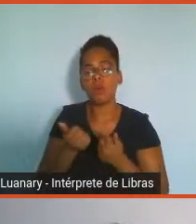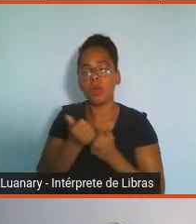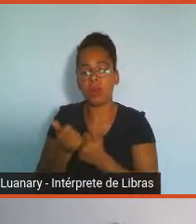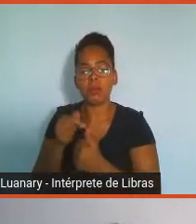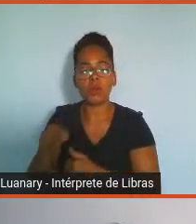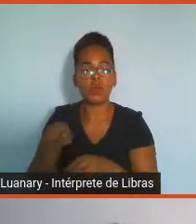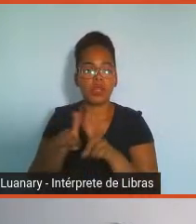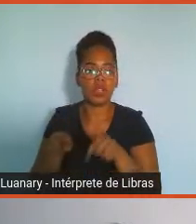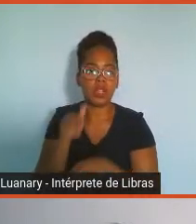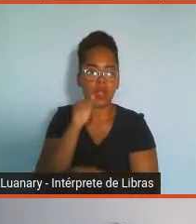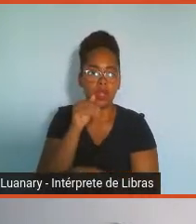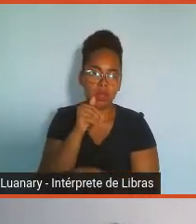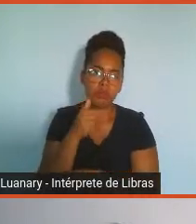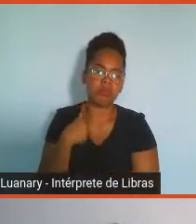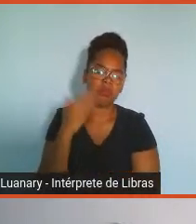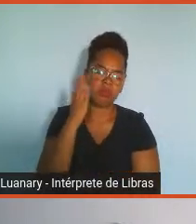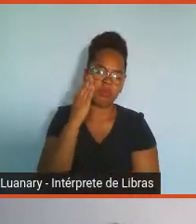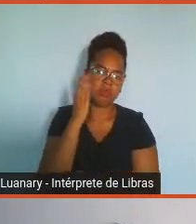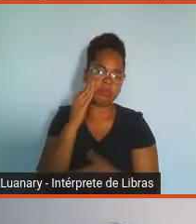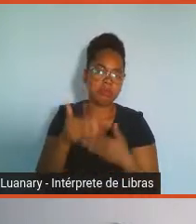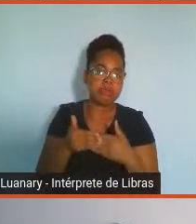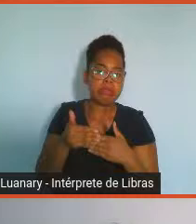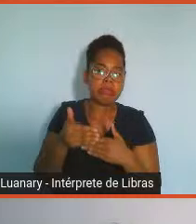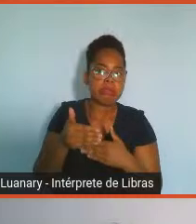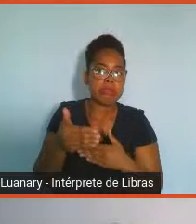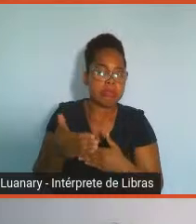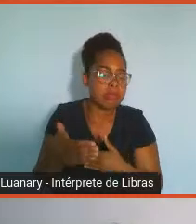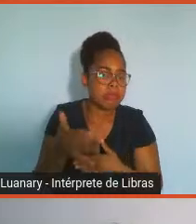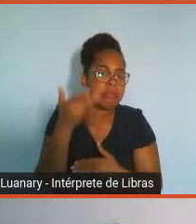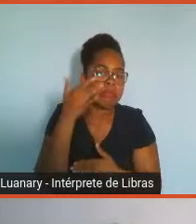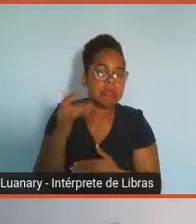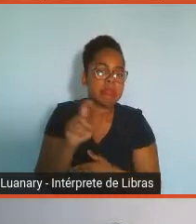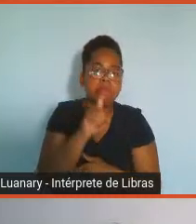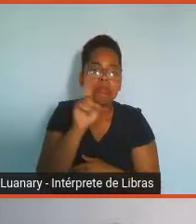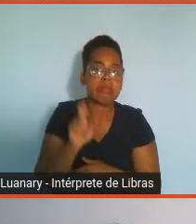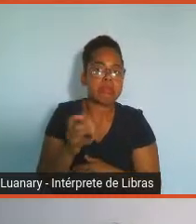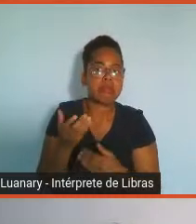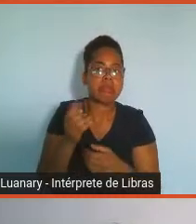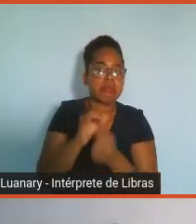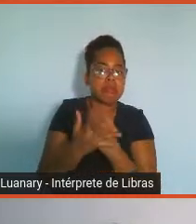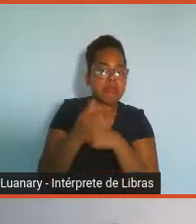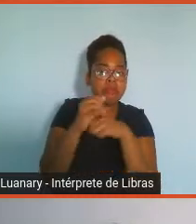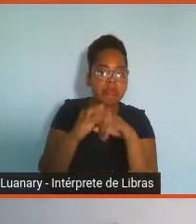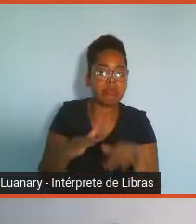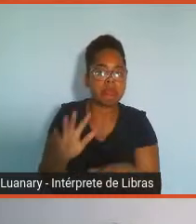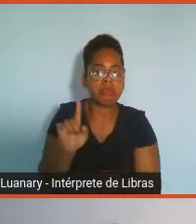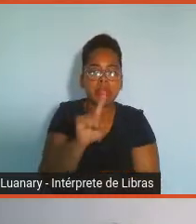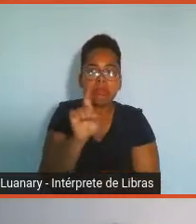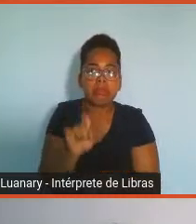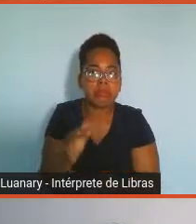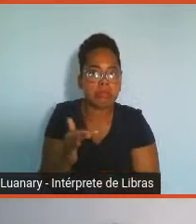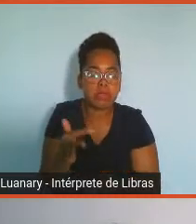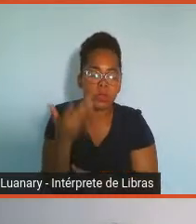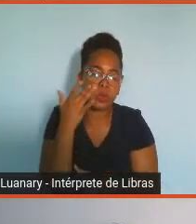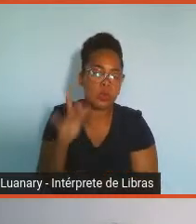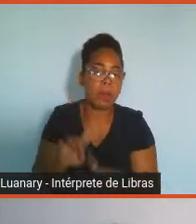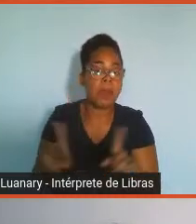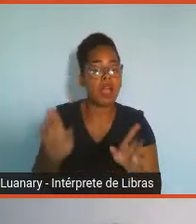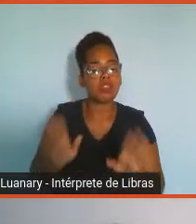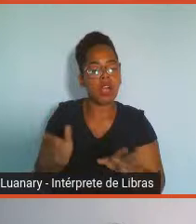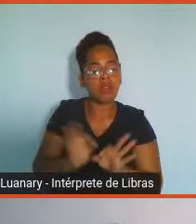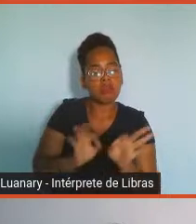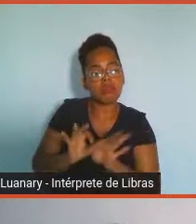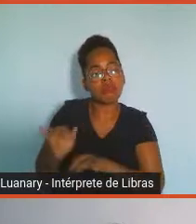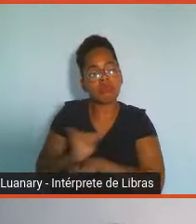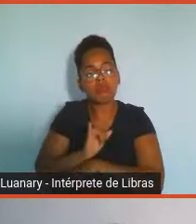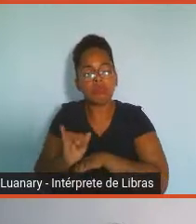de voltarmos às nossas atividades presenciais, mas já estamos trabalhando e pensando em nossas próximas ações. Que os desafios do